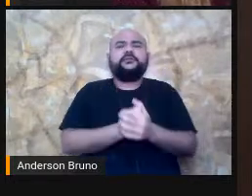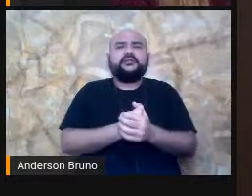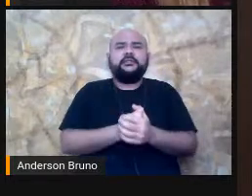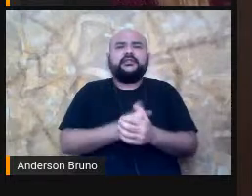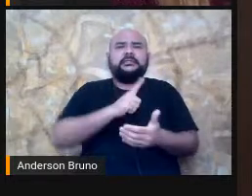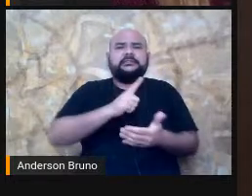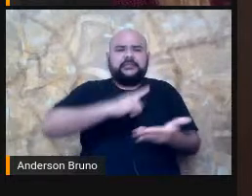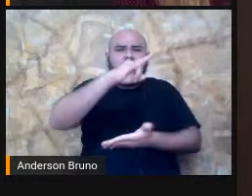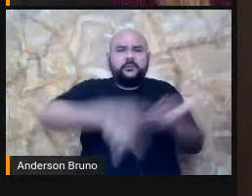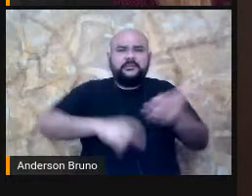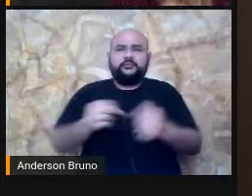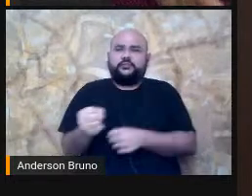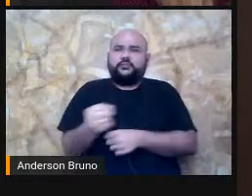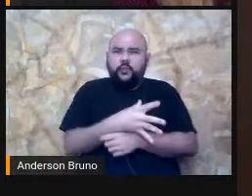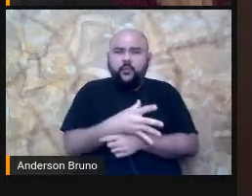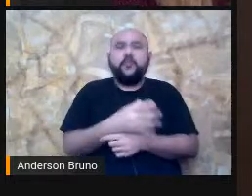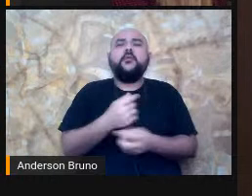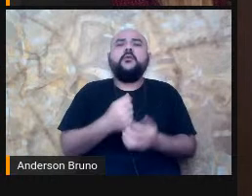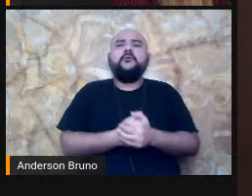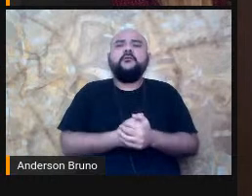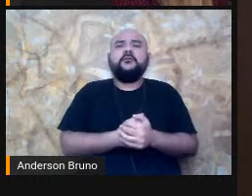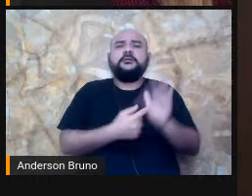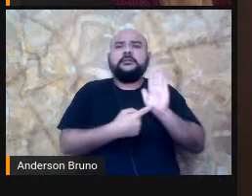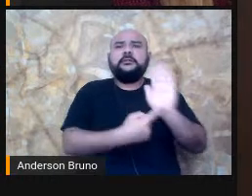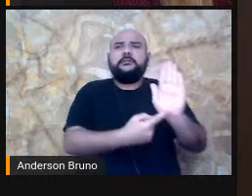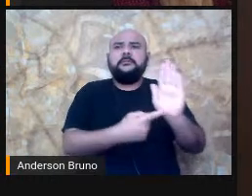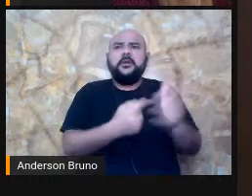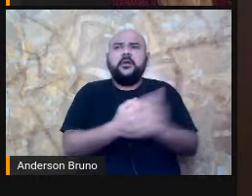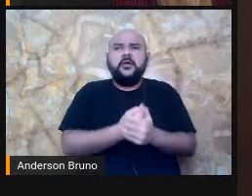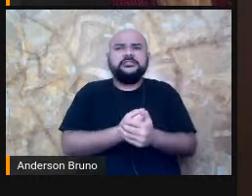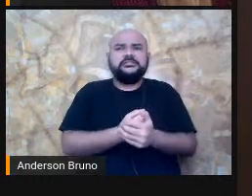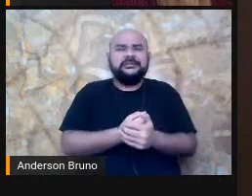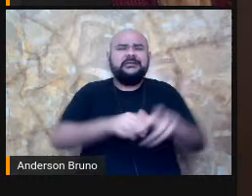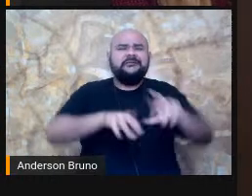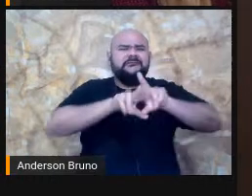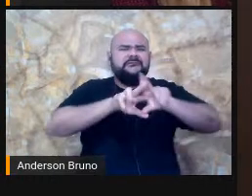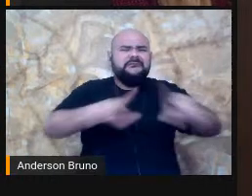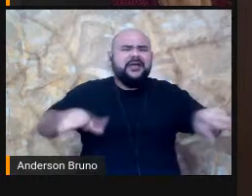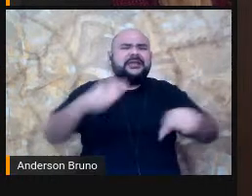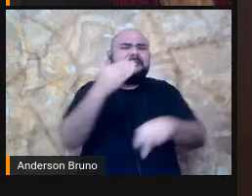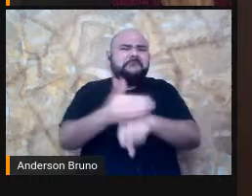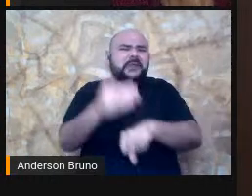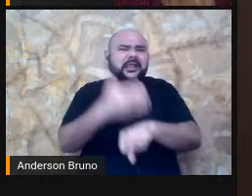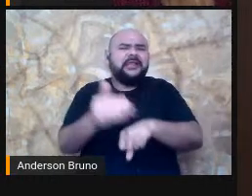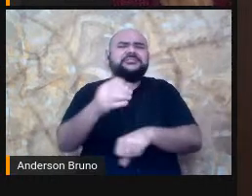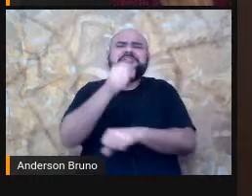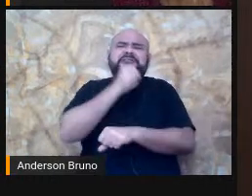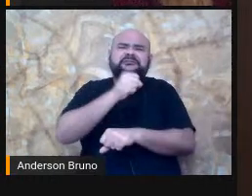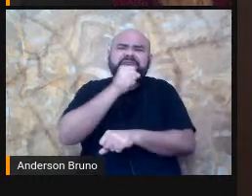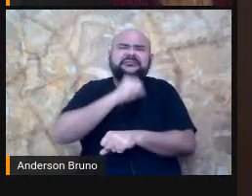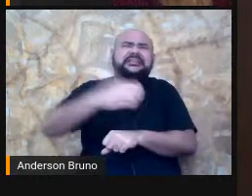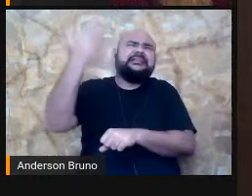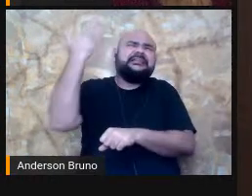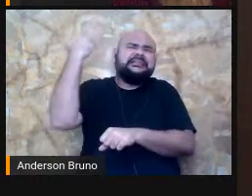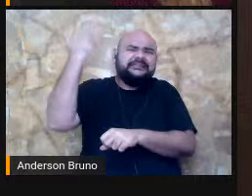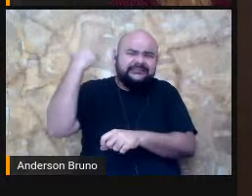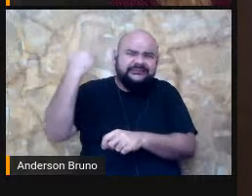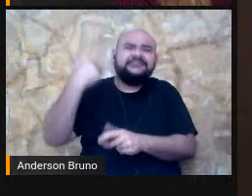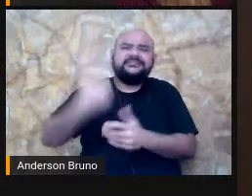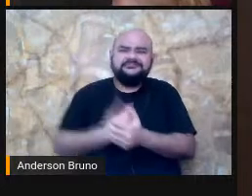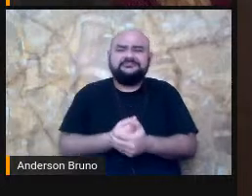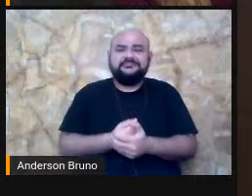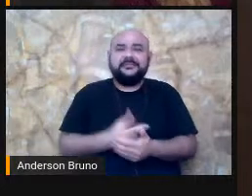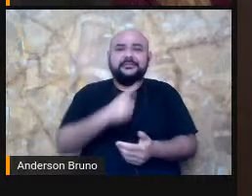pretende aí retroceder em relação à inclusão dos alunos público-alvo da educação